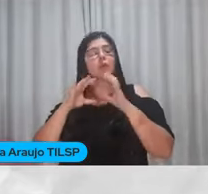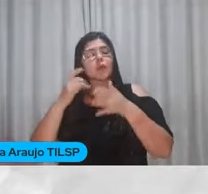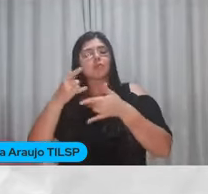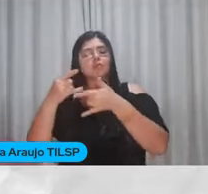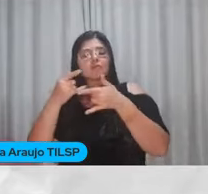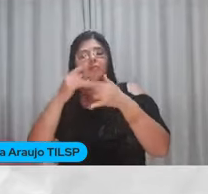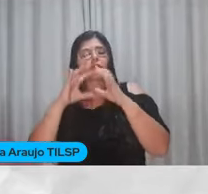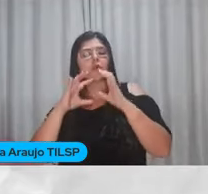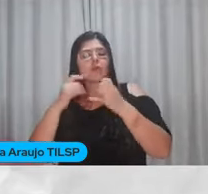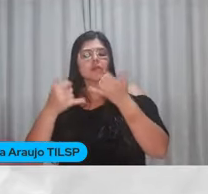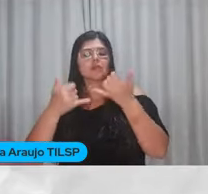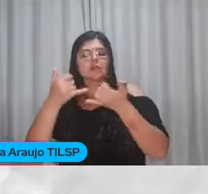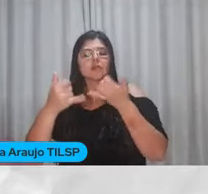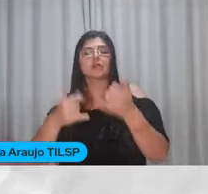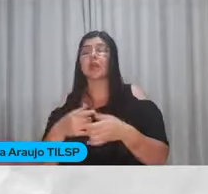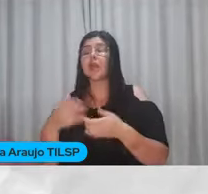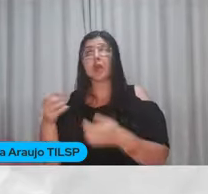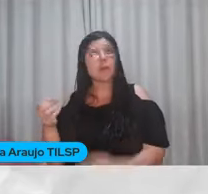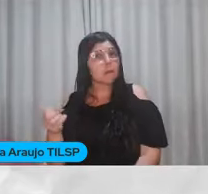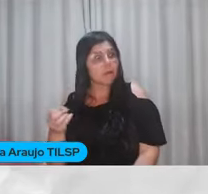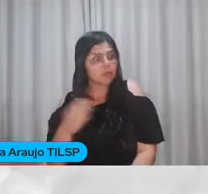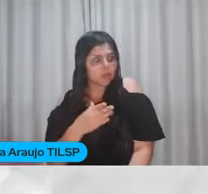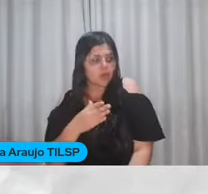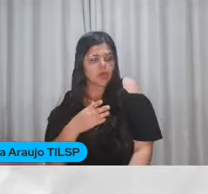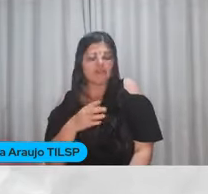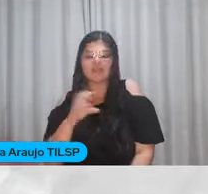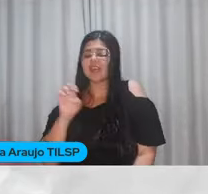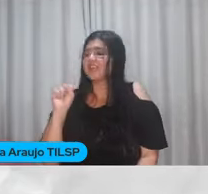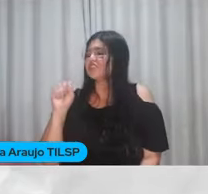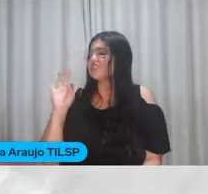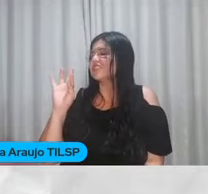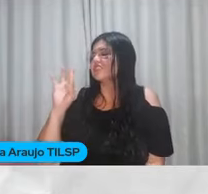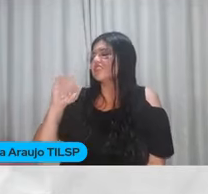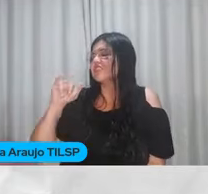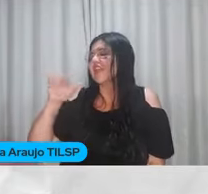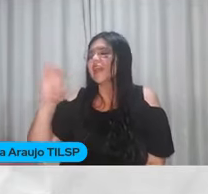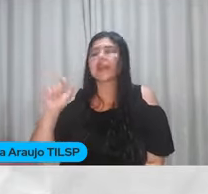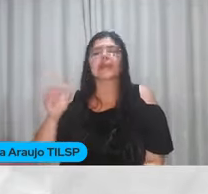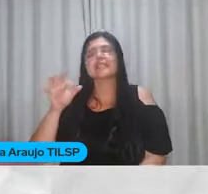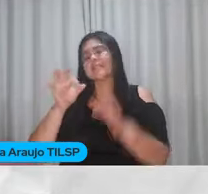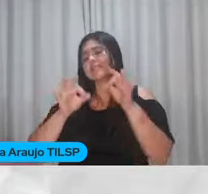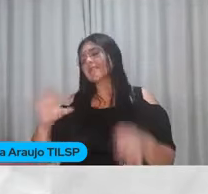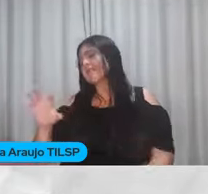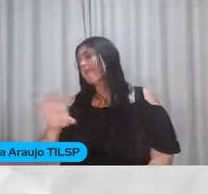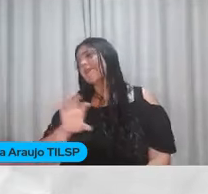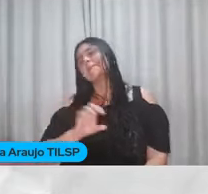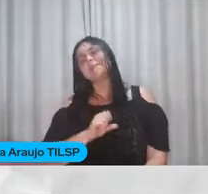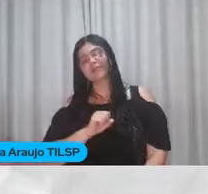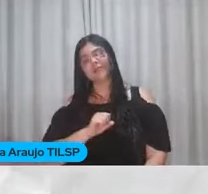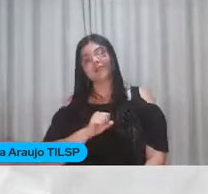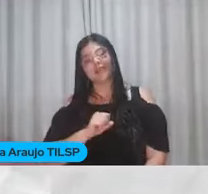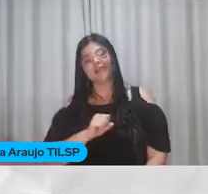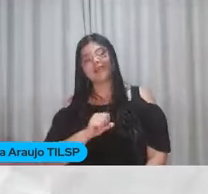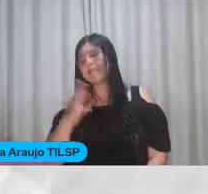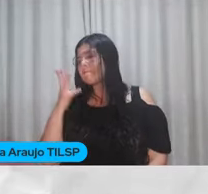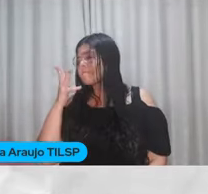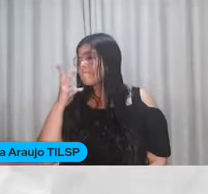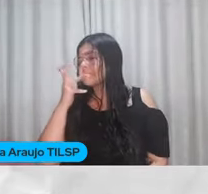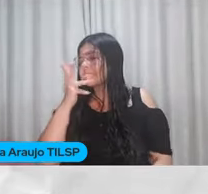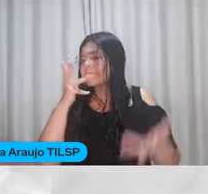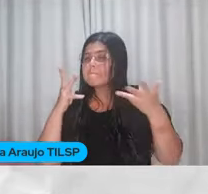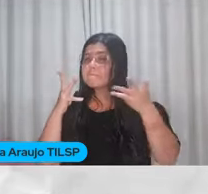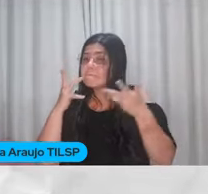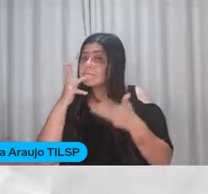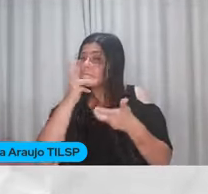verdade, gente É uma estreia Que vocês Tenho certeza Que vocês vão se apaixonar Por ela Porque ela é maravilhosa